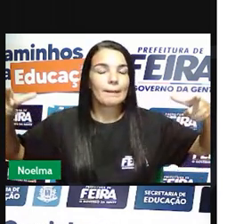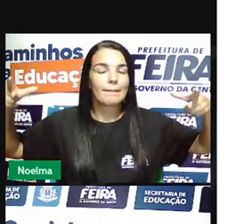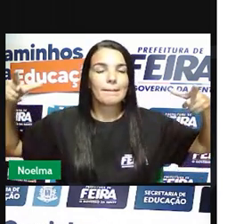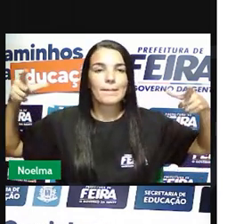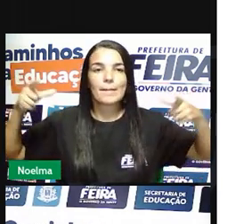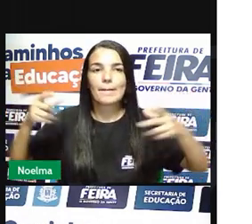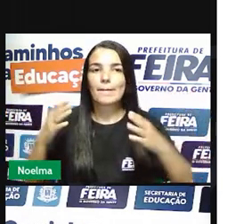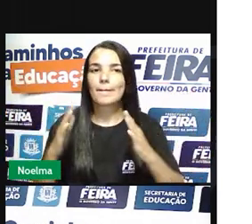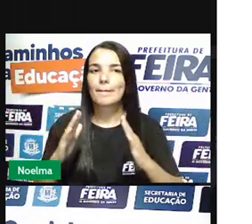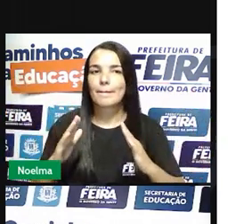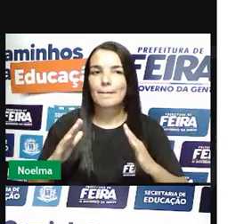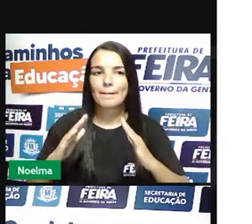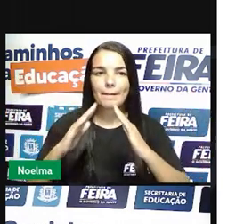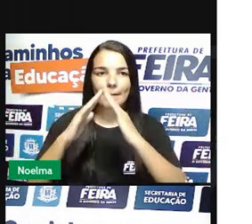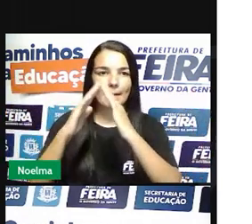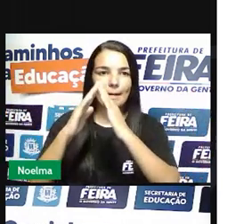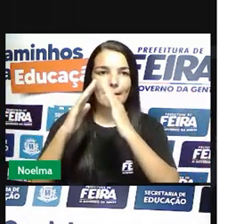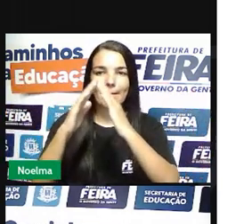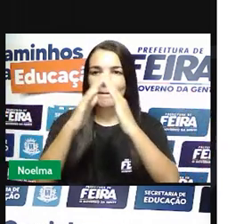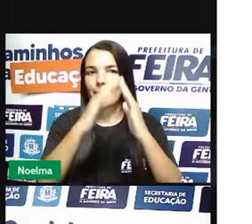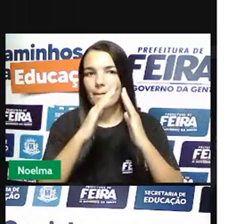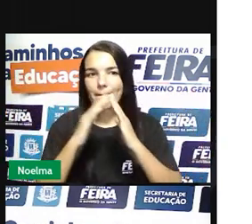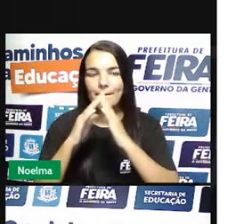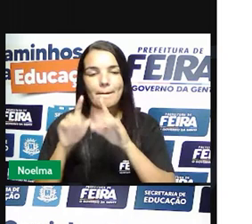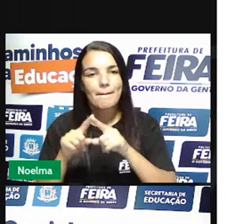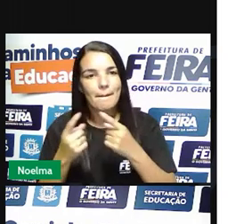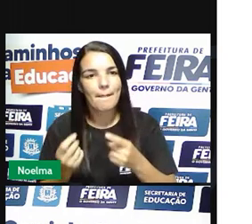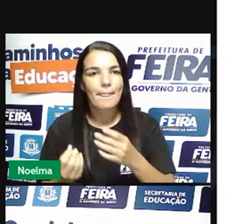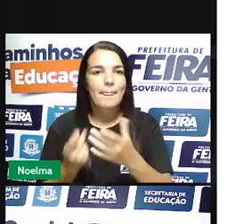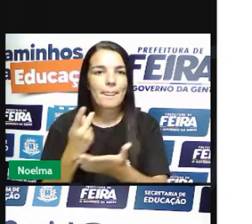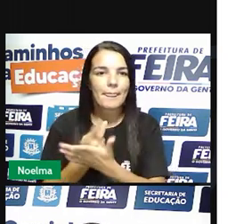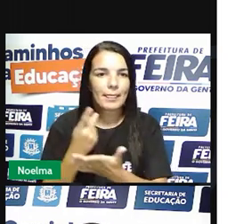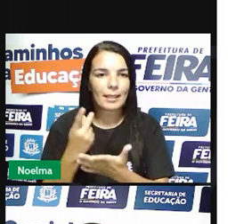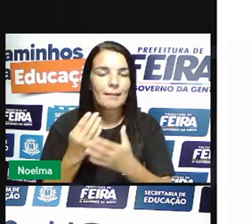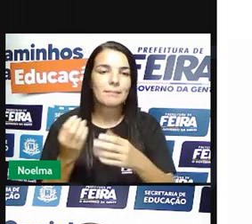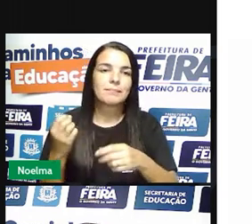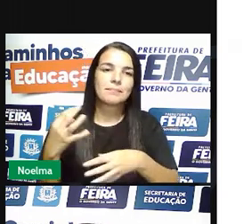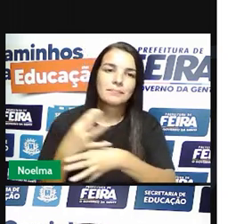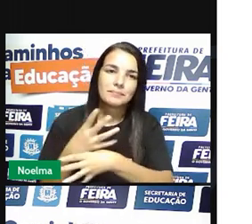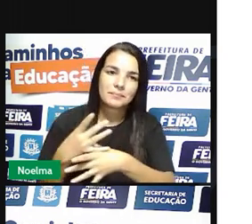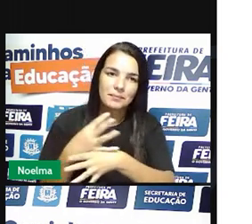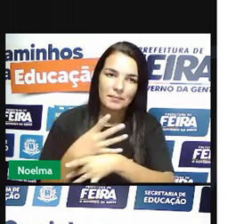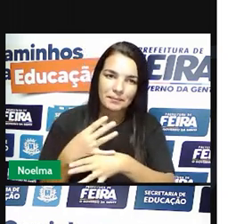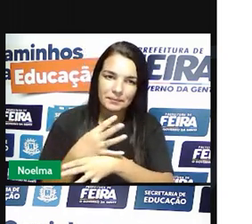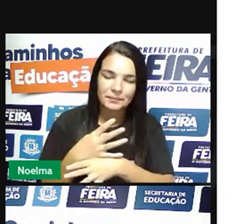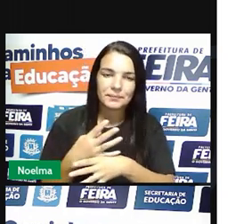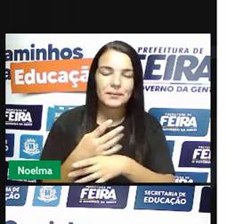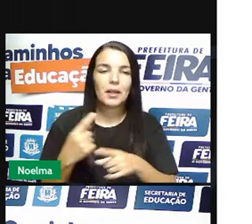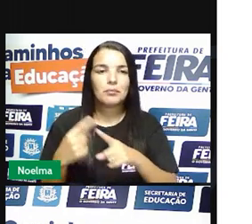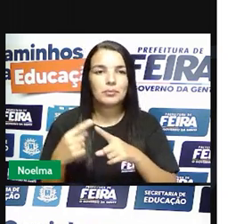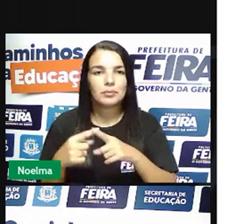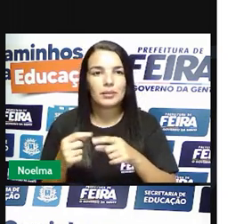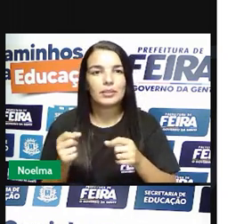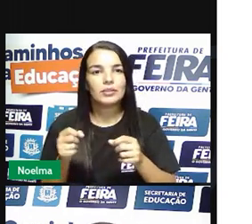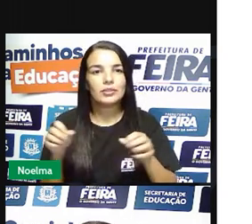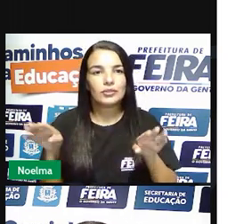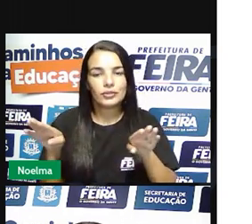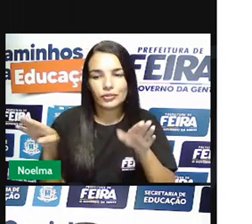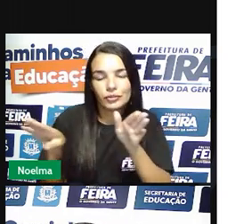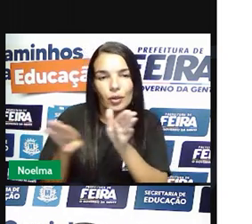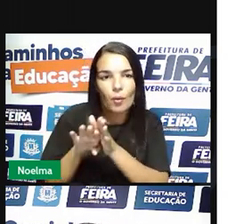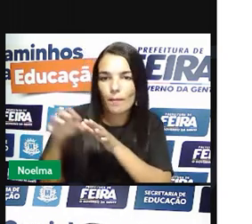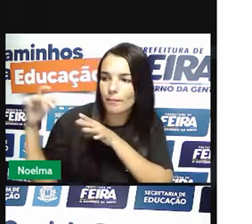cidades e as vilas, justamente por conta dessas pessoas que chegaram, né? De fora. Foi quando houve as migrações